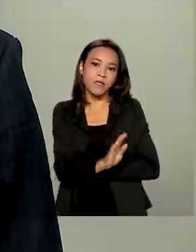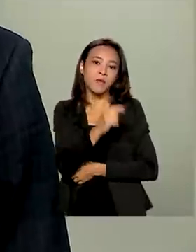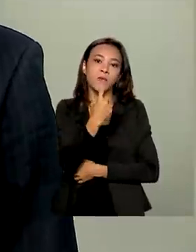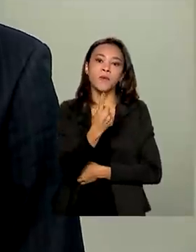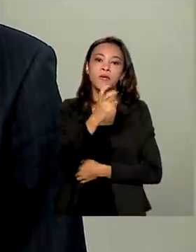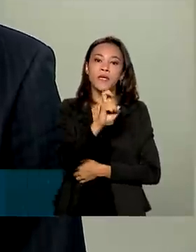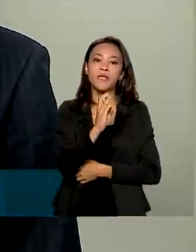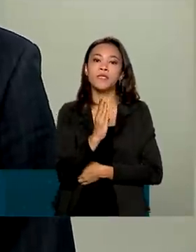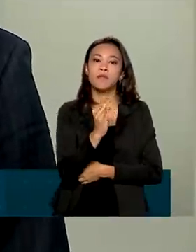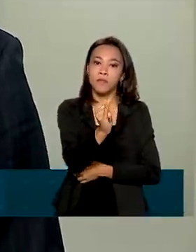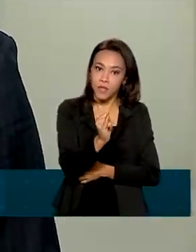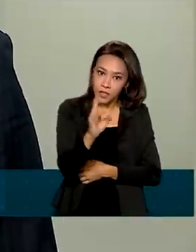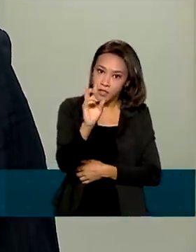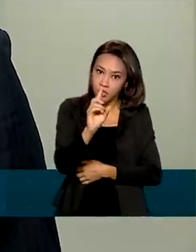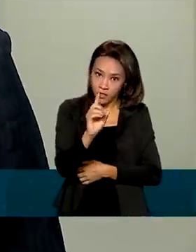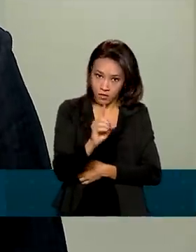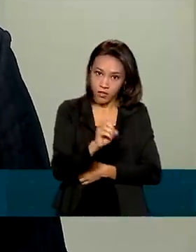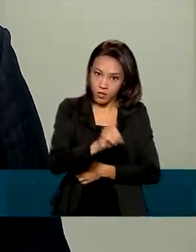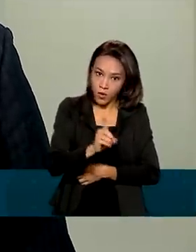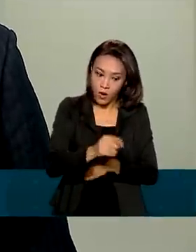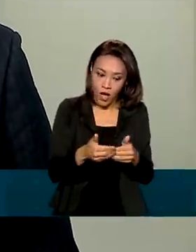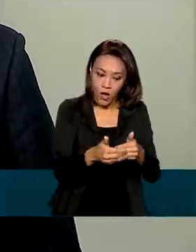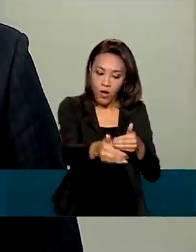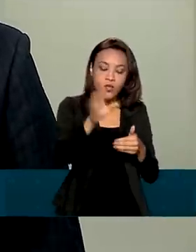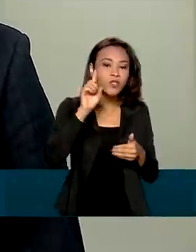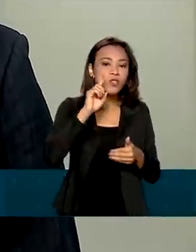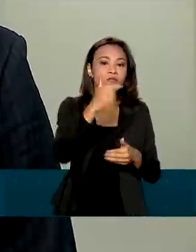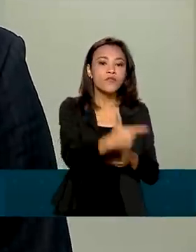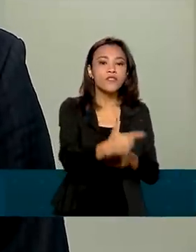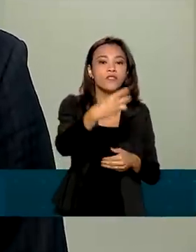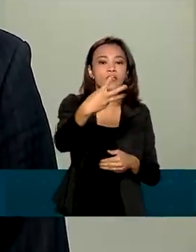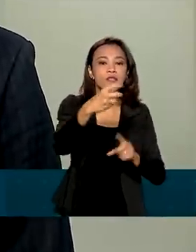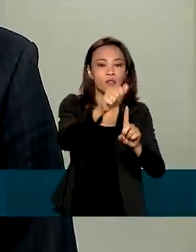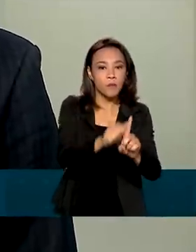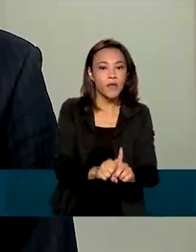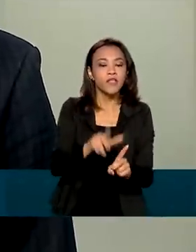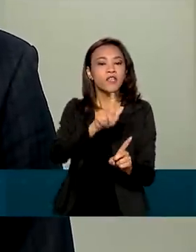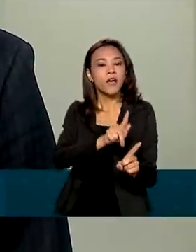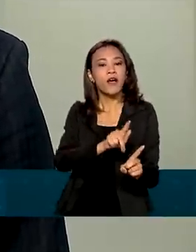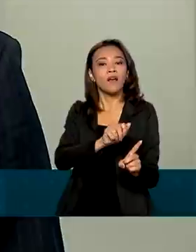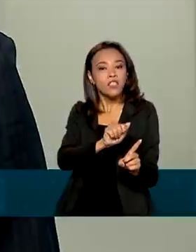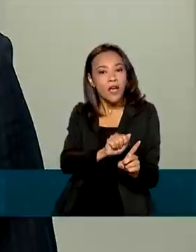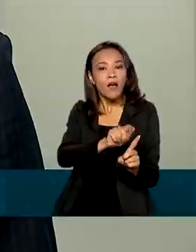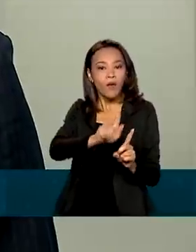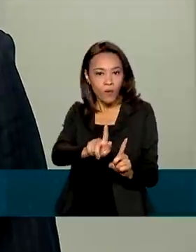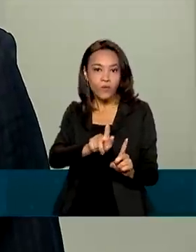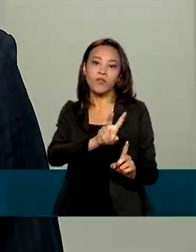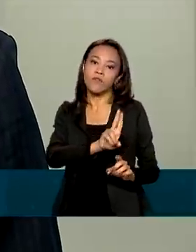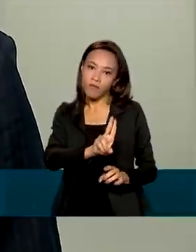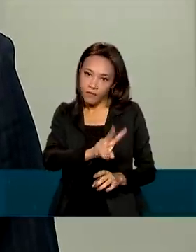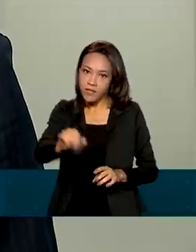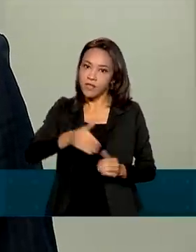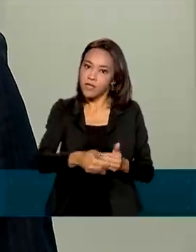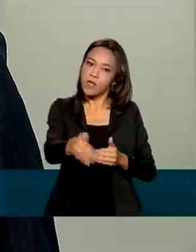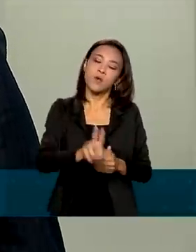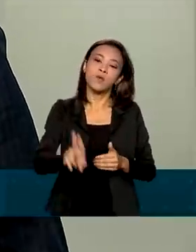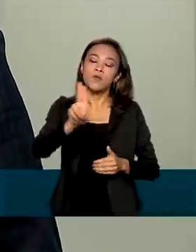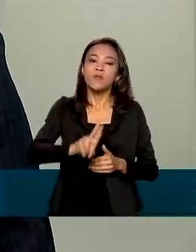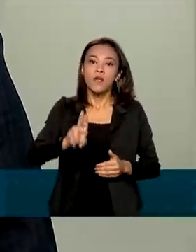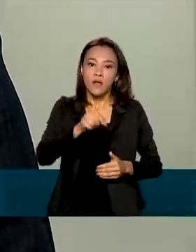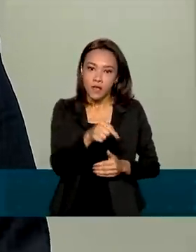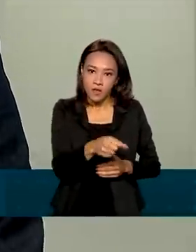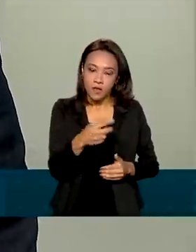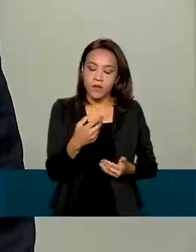dólares a partir do dia 23 de agosto. Esse recurso vai ser disponibilizado na moeda do FMI, que são direitos especiais de saques,